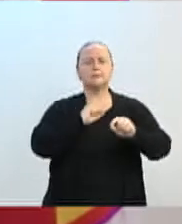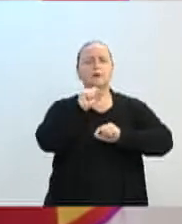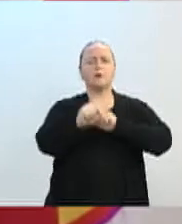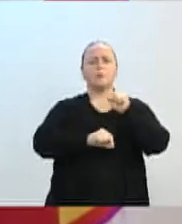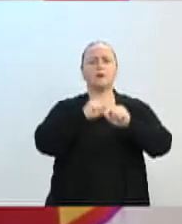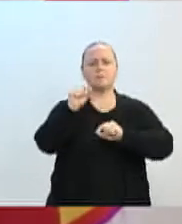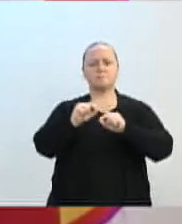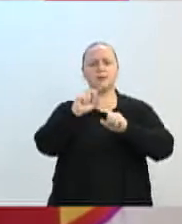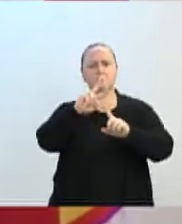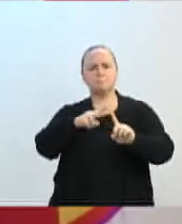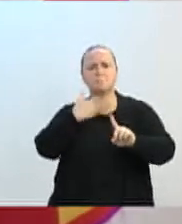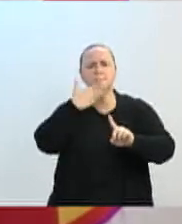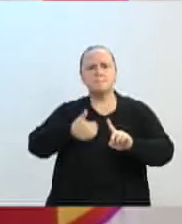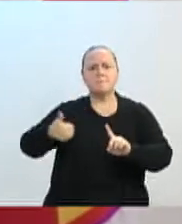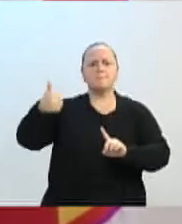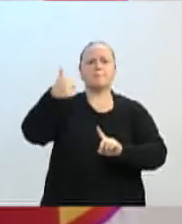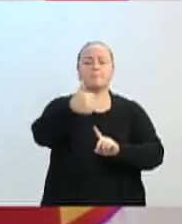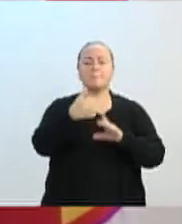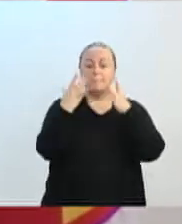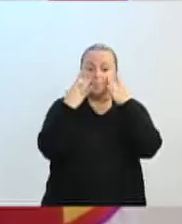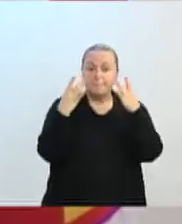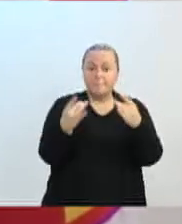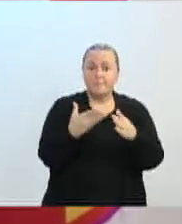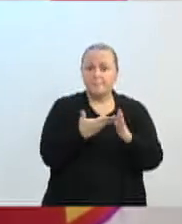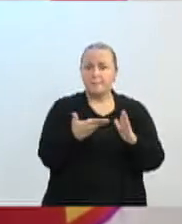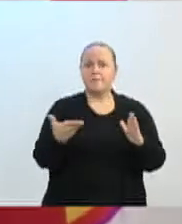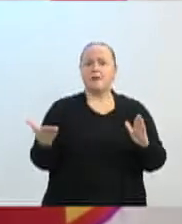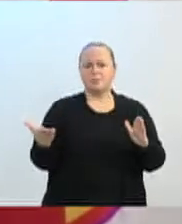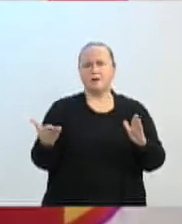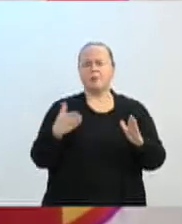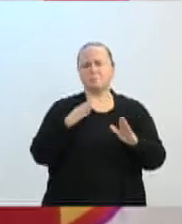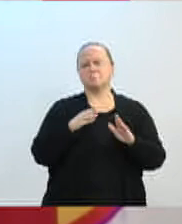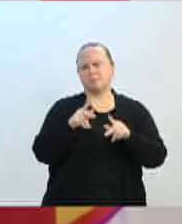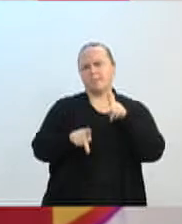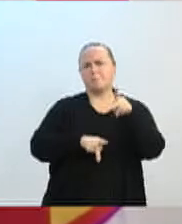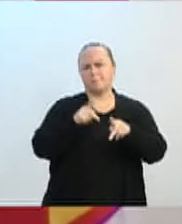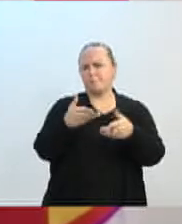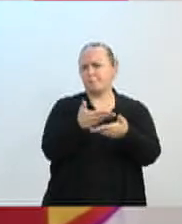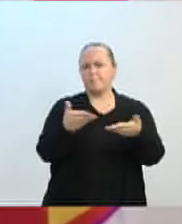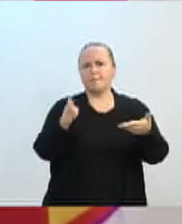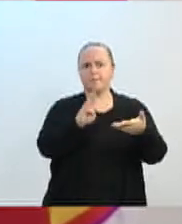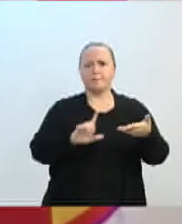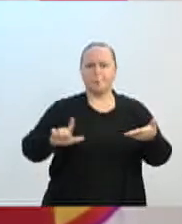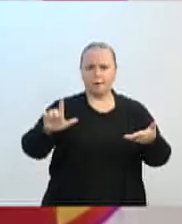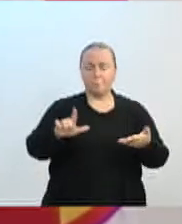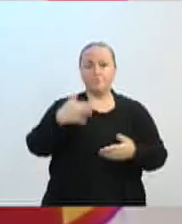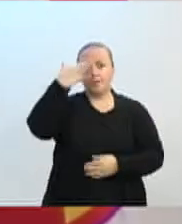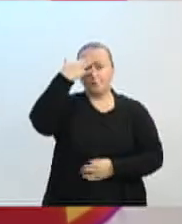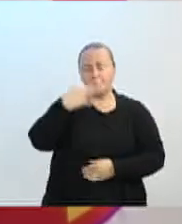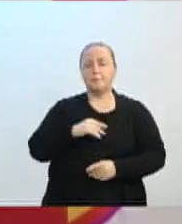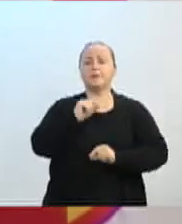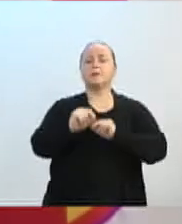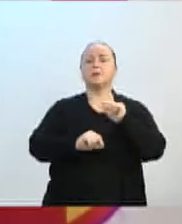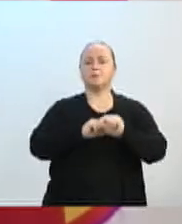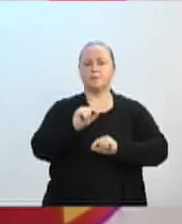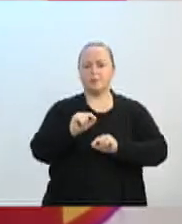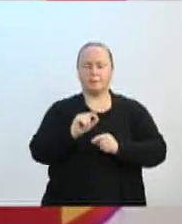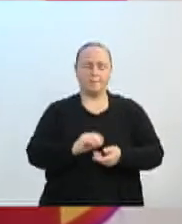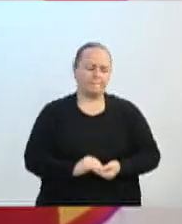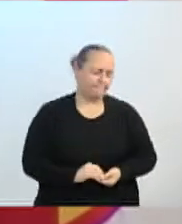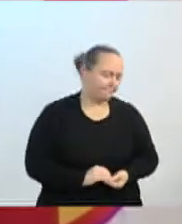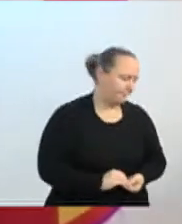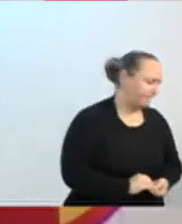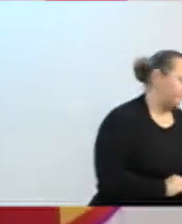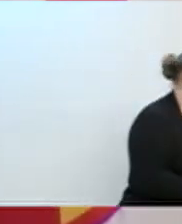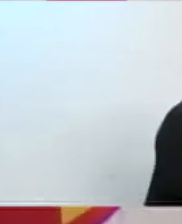qualificar cada vez mais o atendimento à população de Blumenau e entendendo que Blumenau tem o potencial